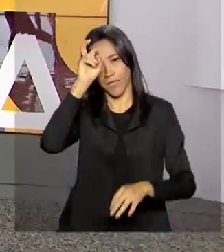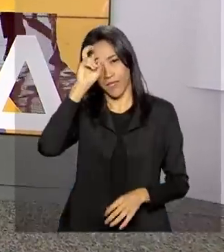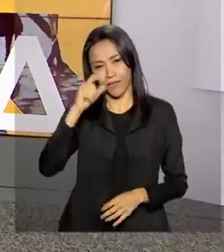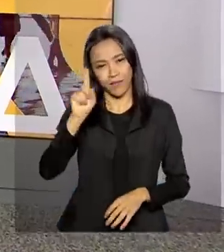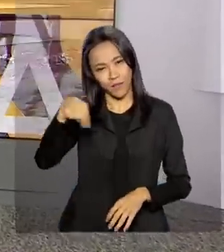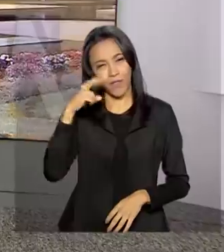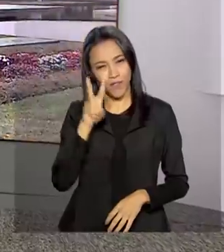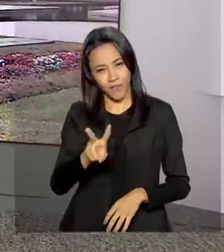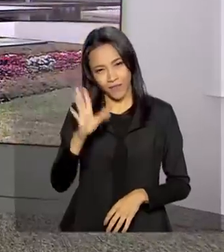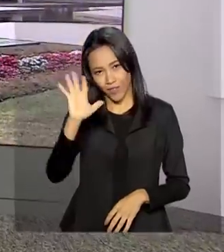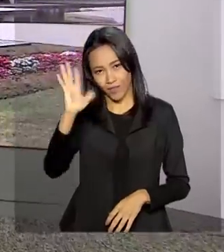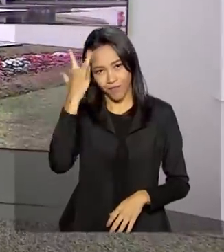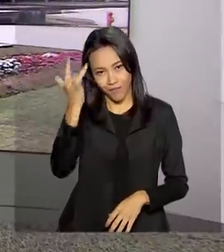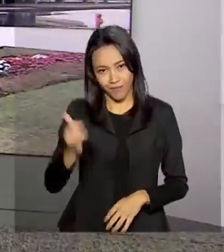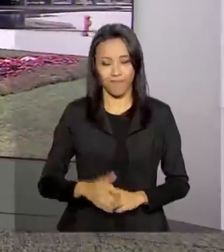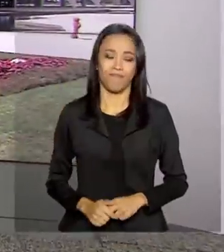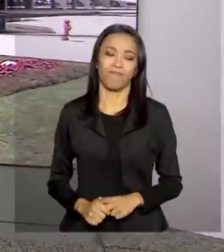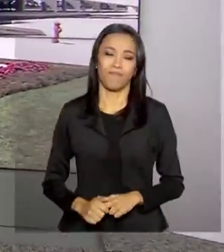e a gente se vê amanhã. Tchau!